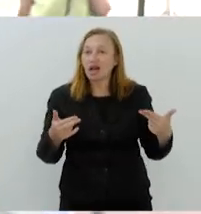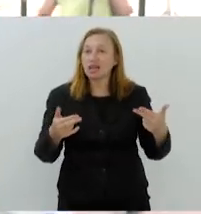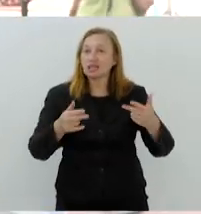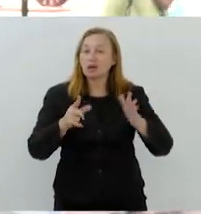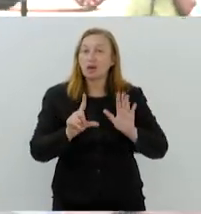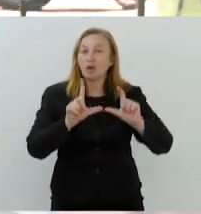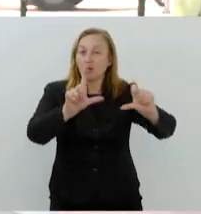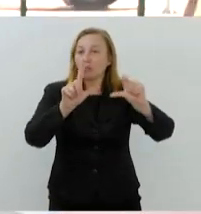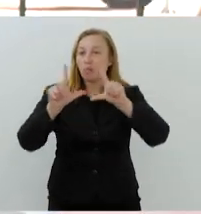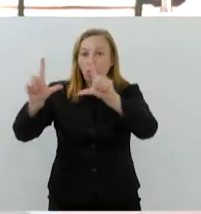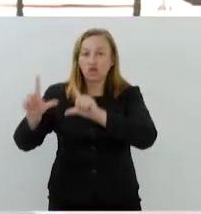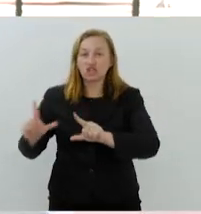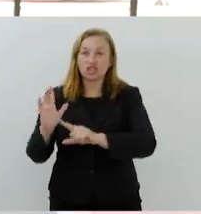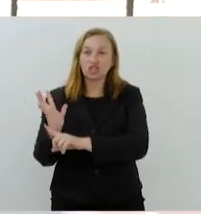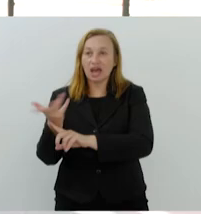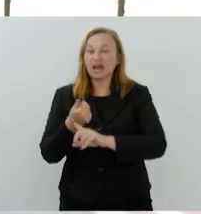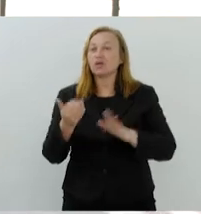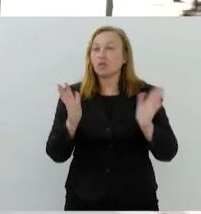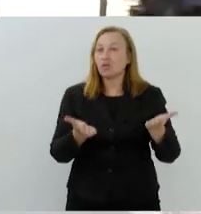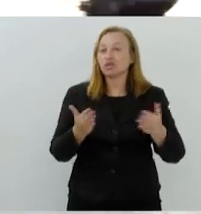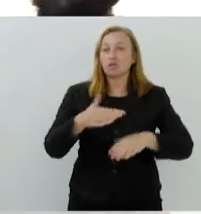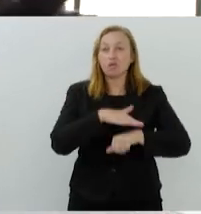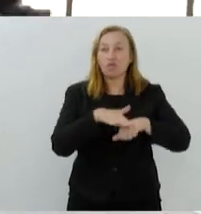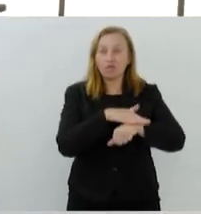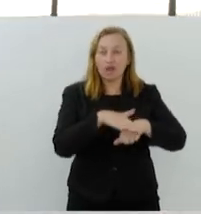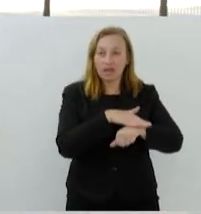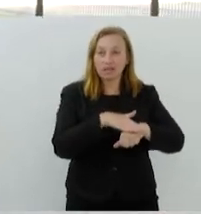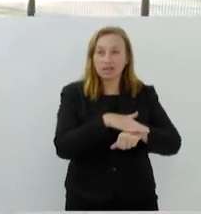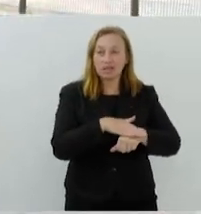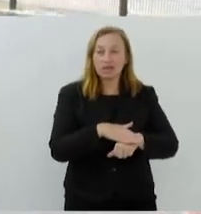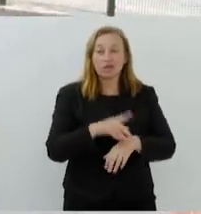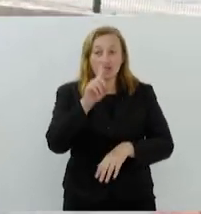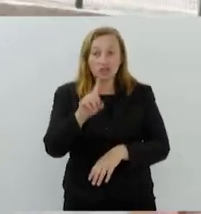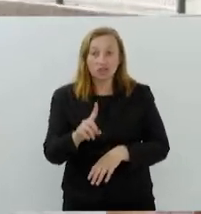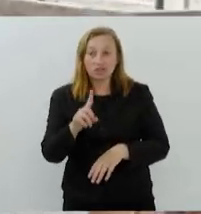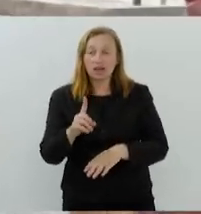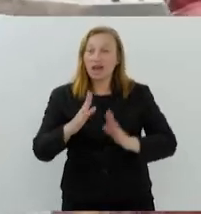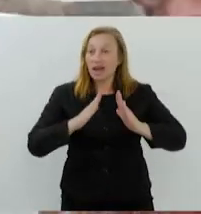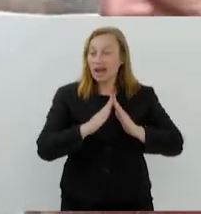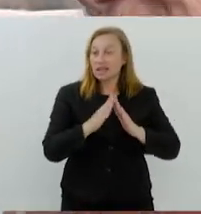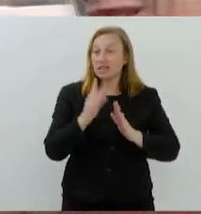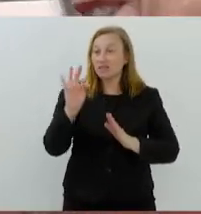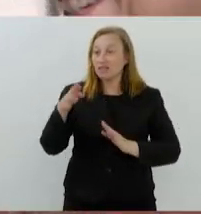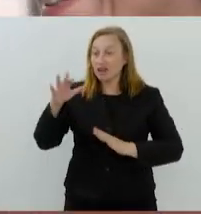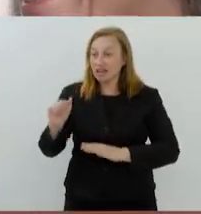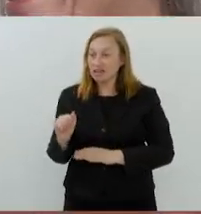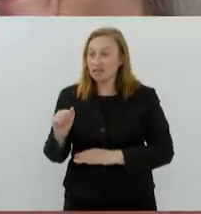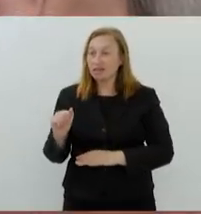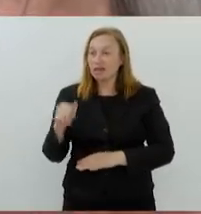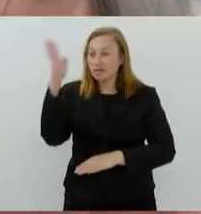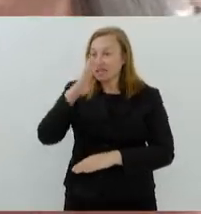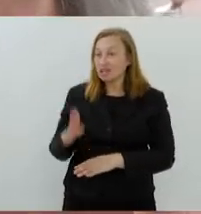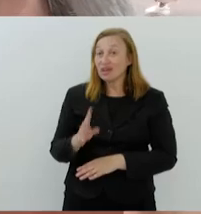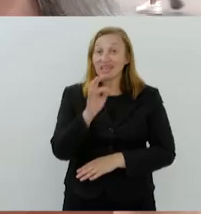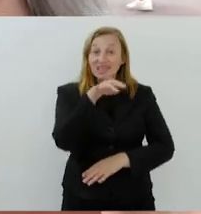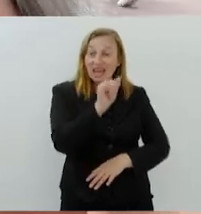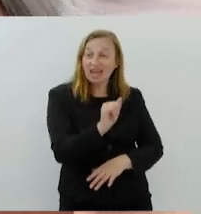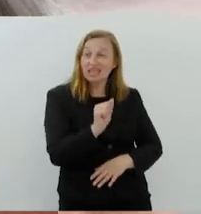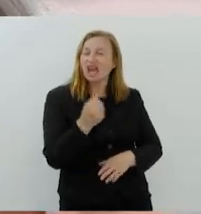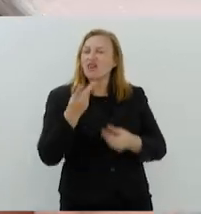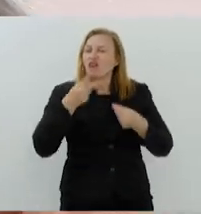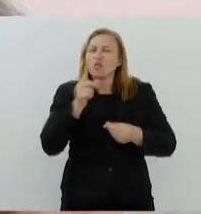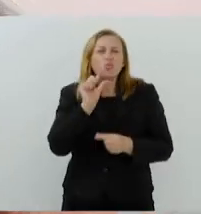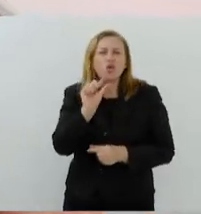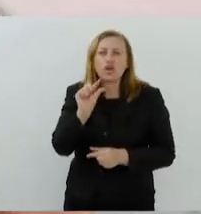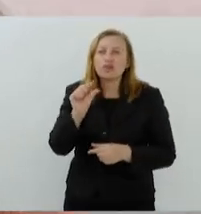Hoje a gente conversa com a diretora-geral da Casa França Brasil, a Tânia Queiroz. Bom dia, Tânia. Tudo bem? Conta um pouquinho para